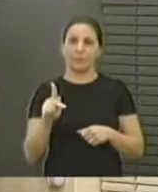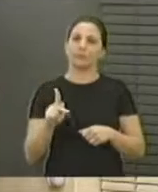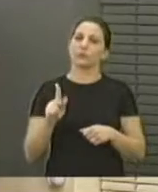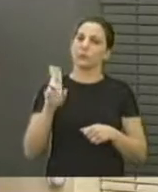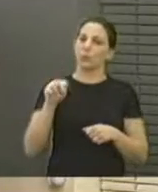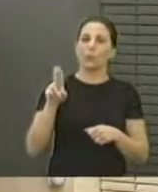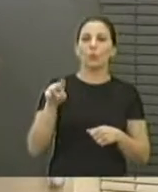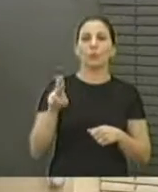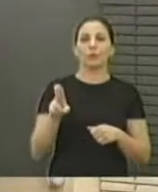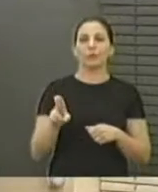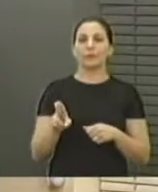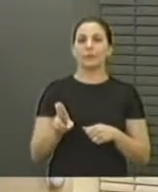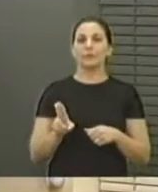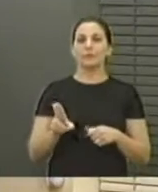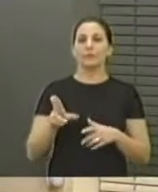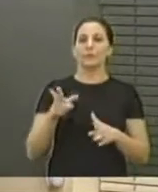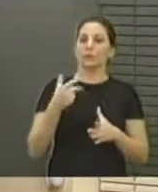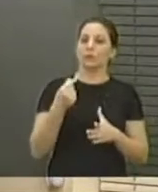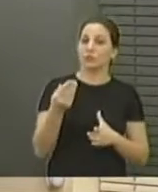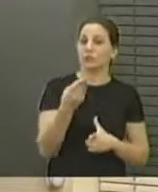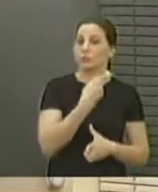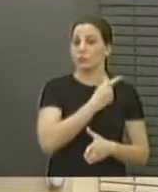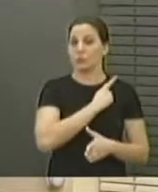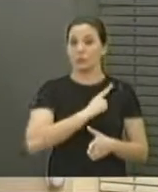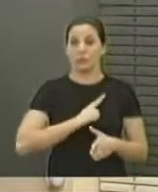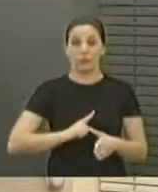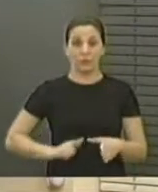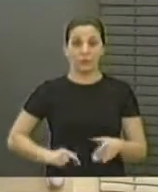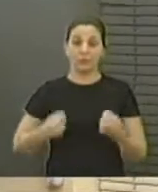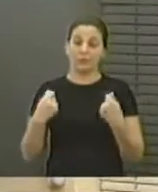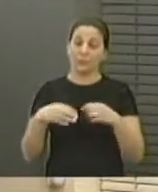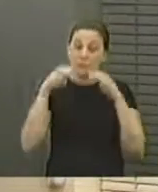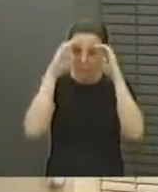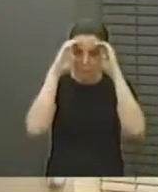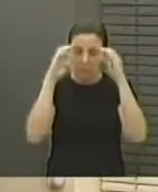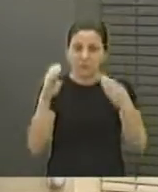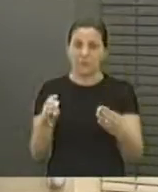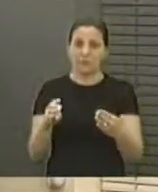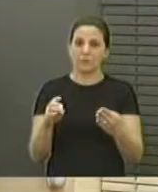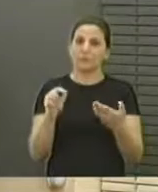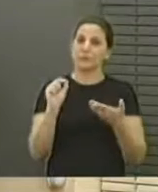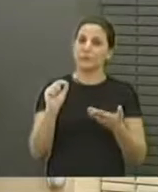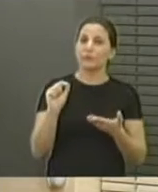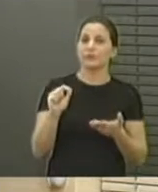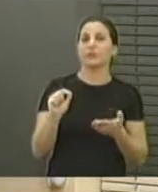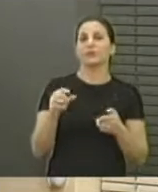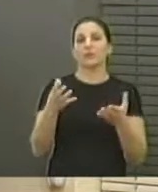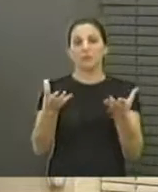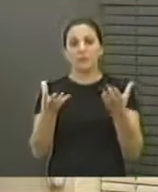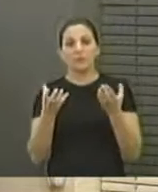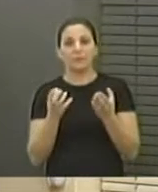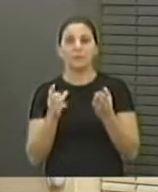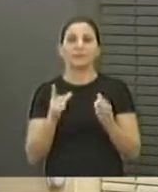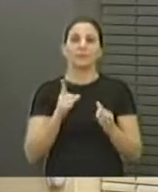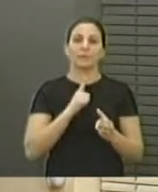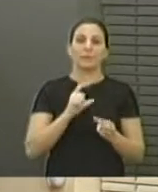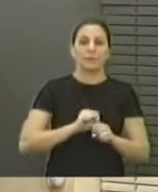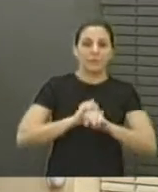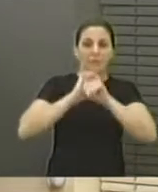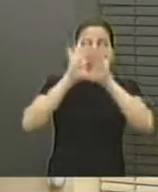Então é isso, o dinheiro público, ela tem que ser respeitado, é isso que nós queremos, ela tem que ter o quê? A